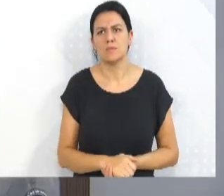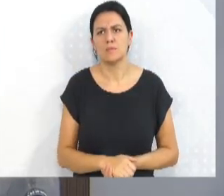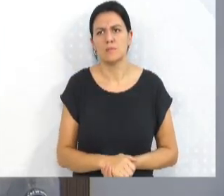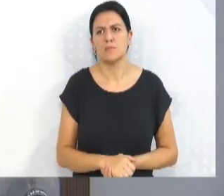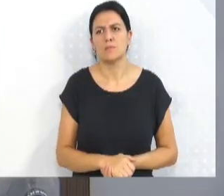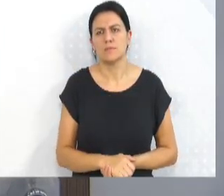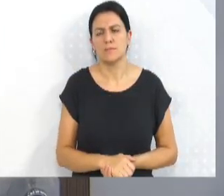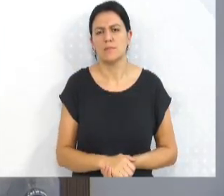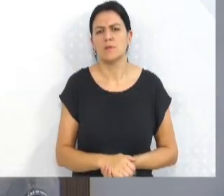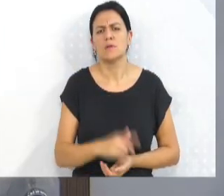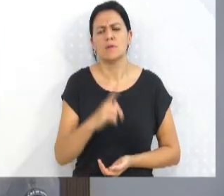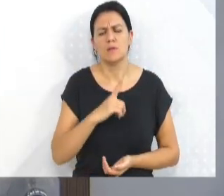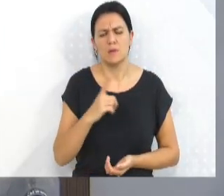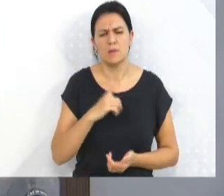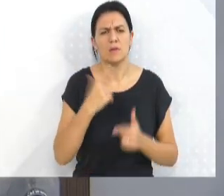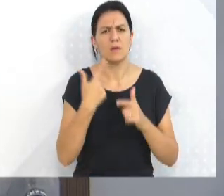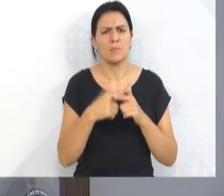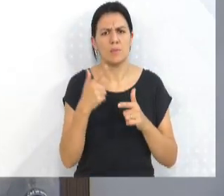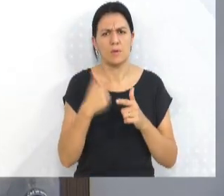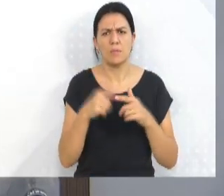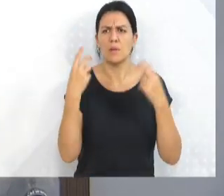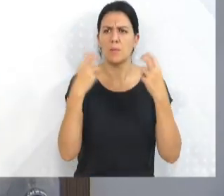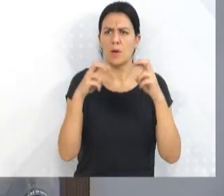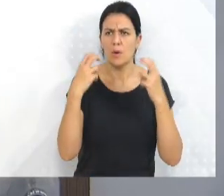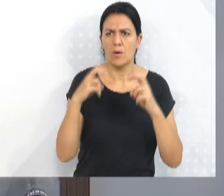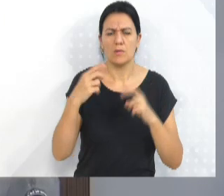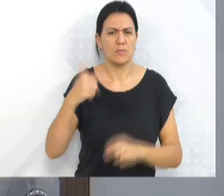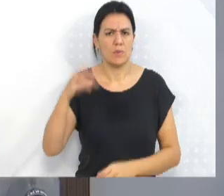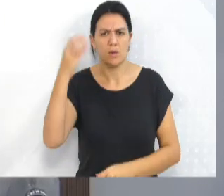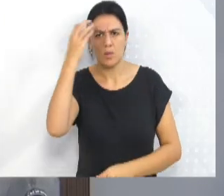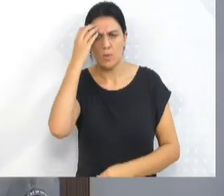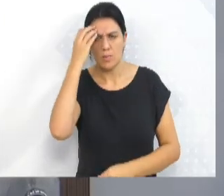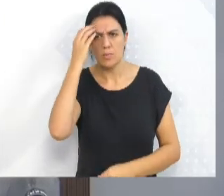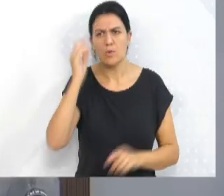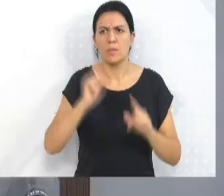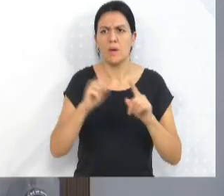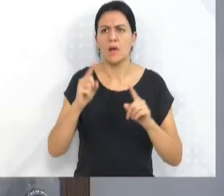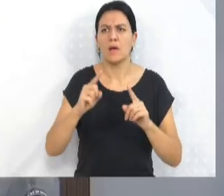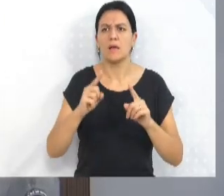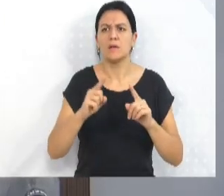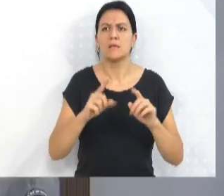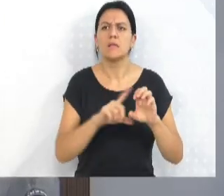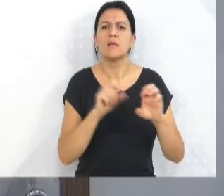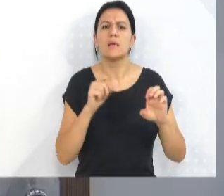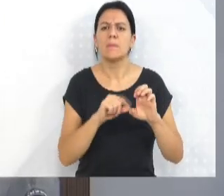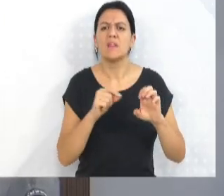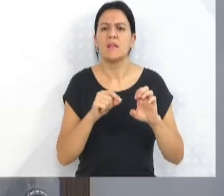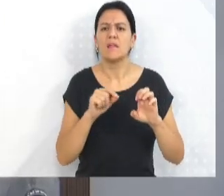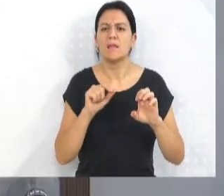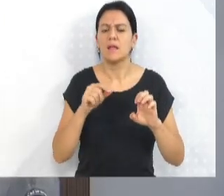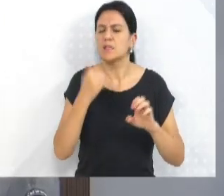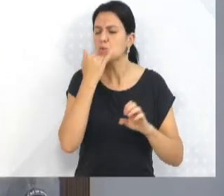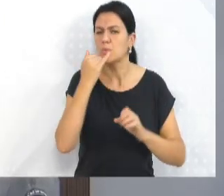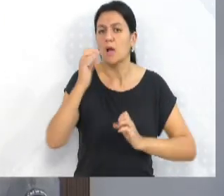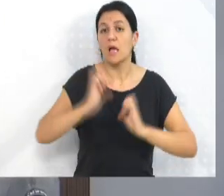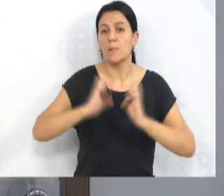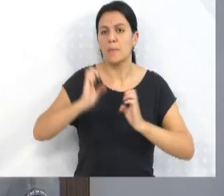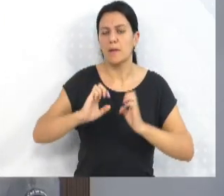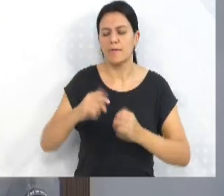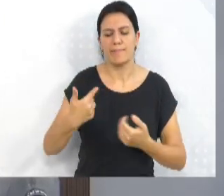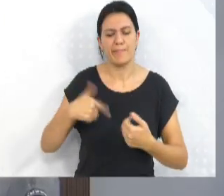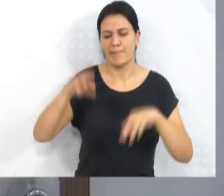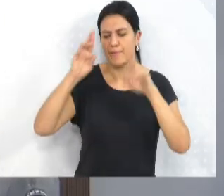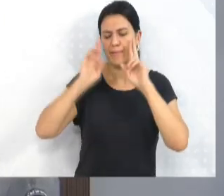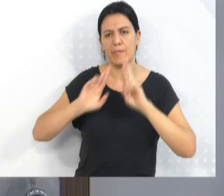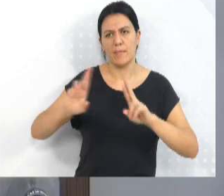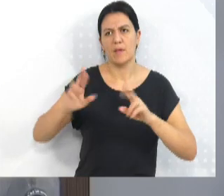do Sintranscall, que não é culpa dos trabalhadores, mas que é culpa de uma empresa chamada Blue Mob que não respeita a nossa cidade, que